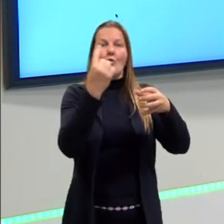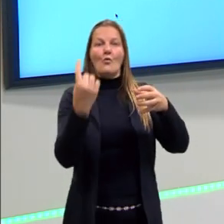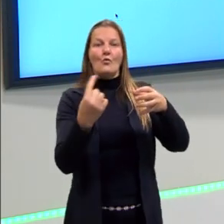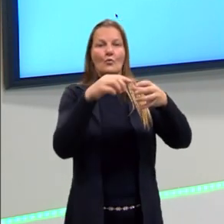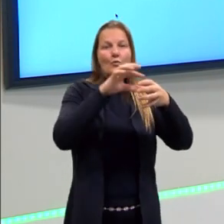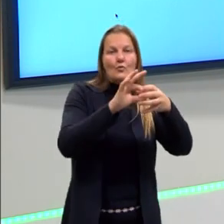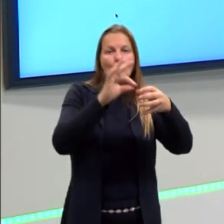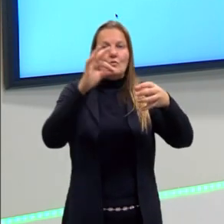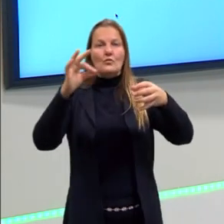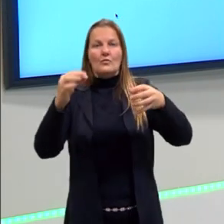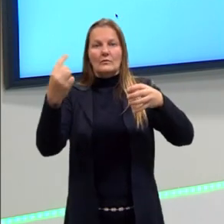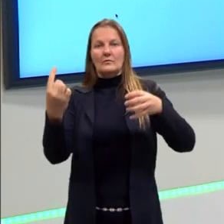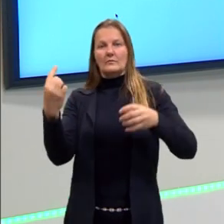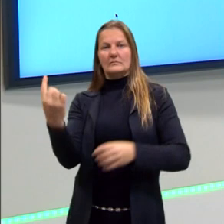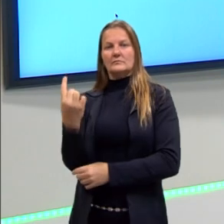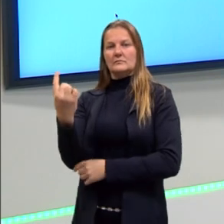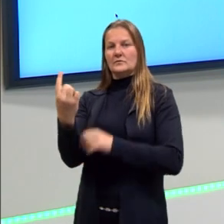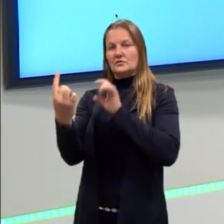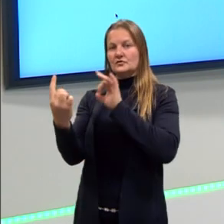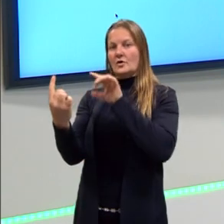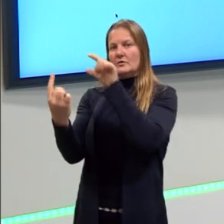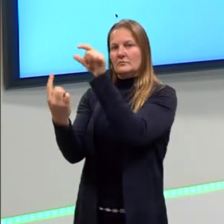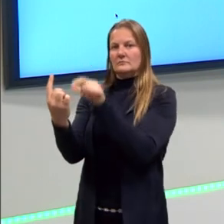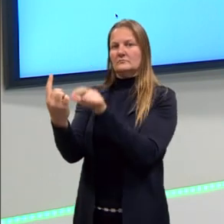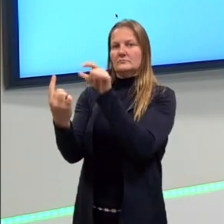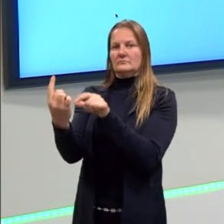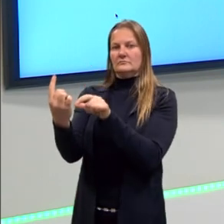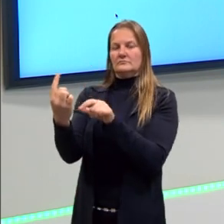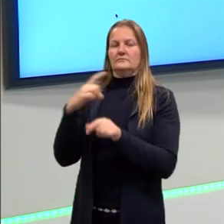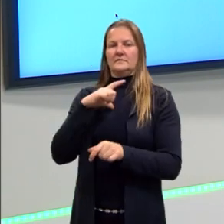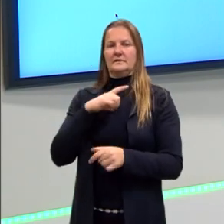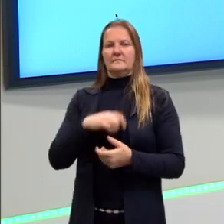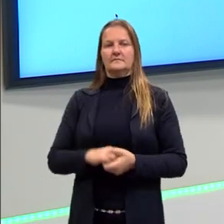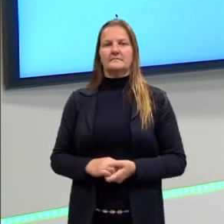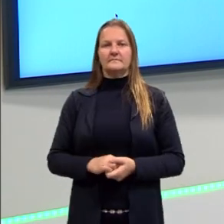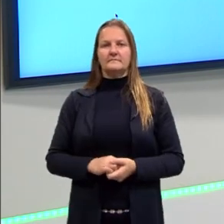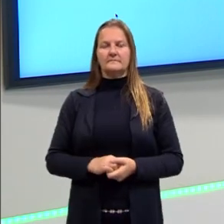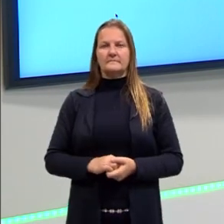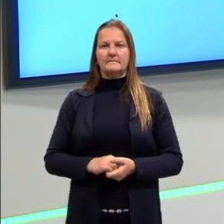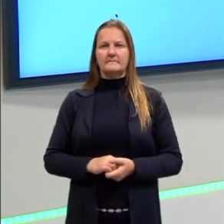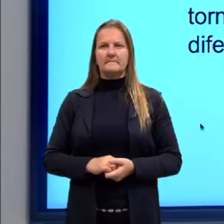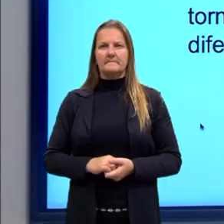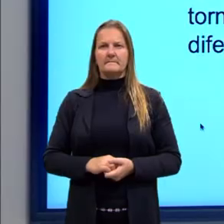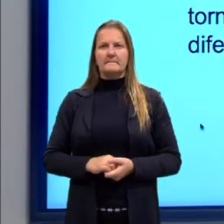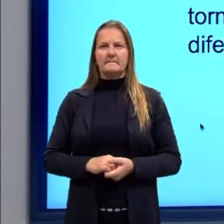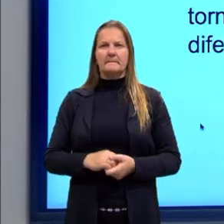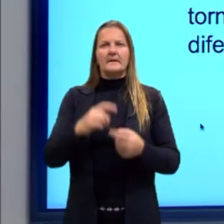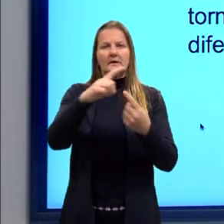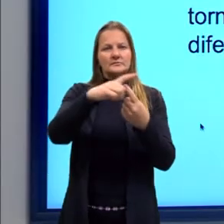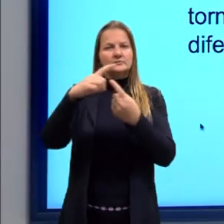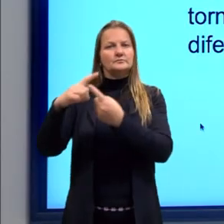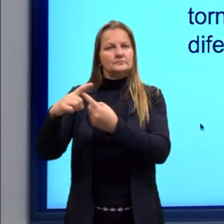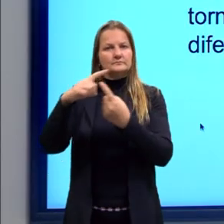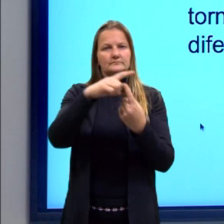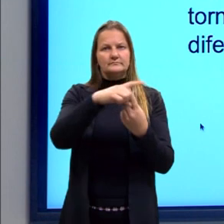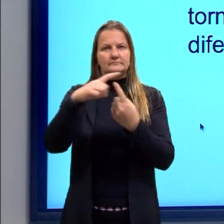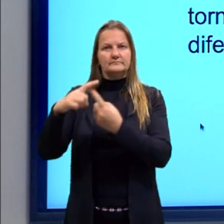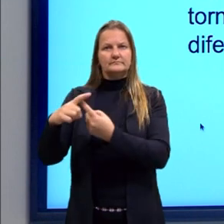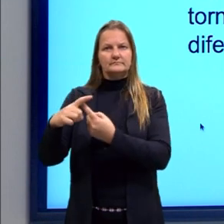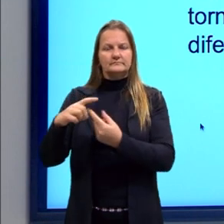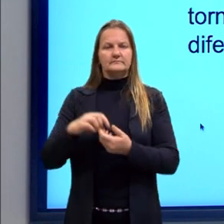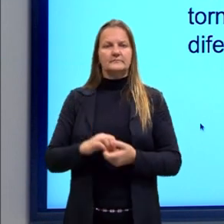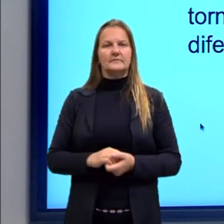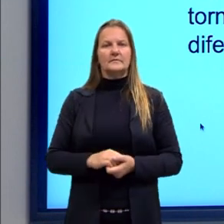aí a variabilidade também dentro da espécie. Então, nós temos esses dois tipos de